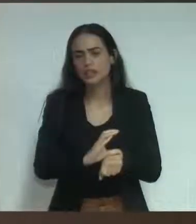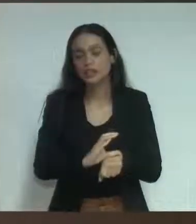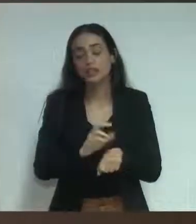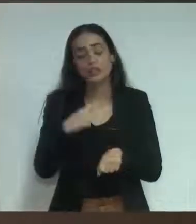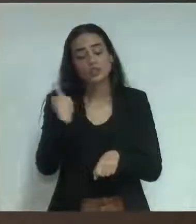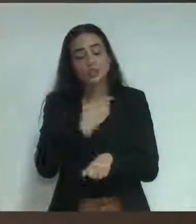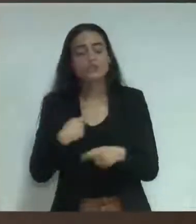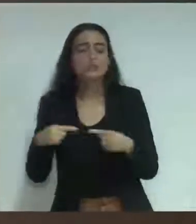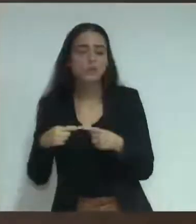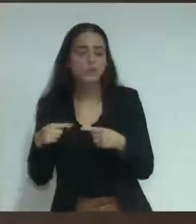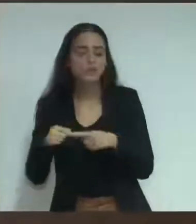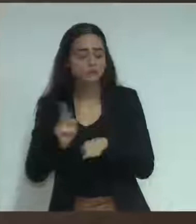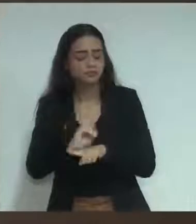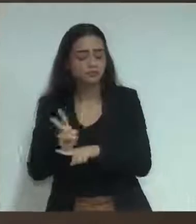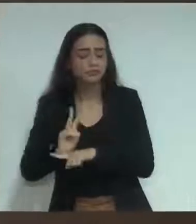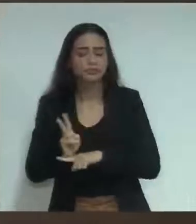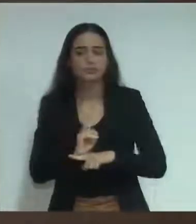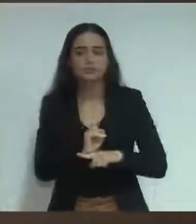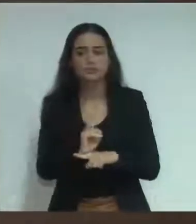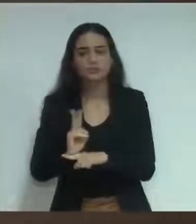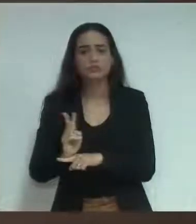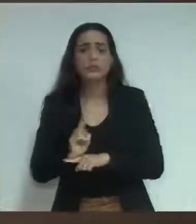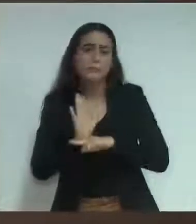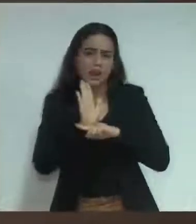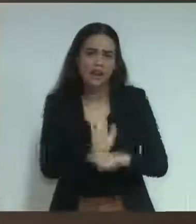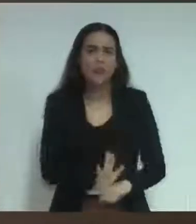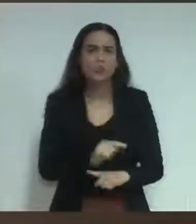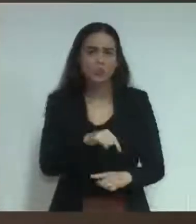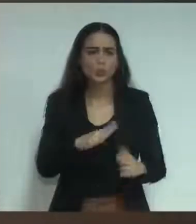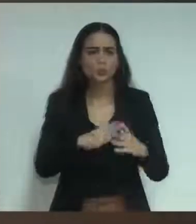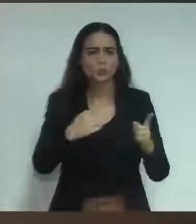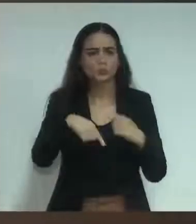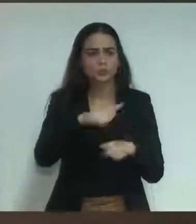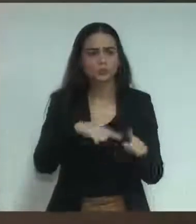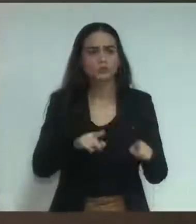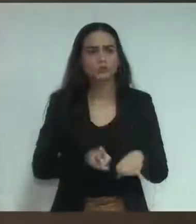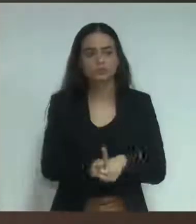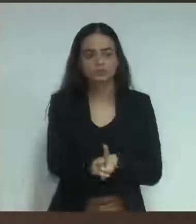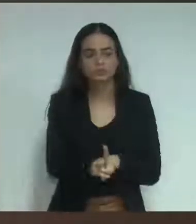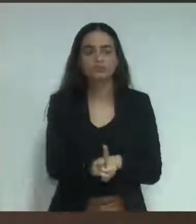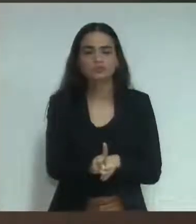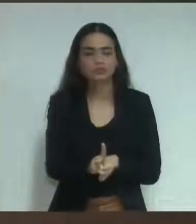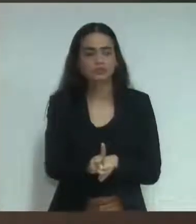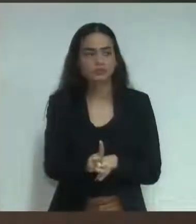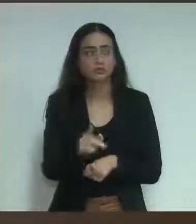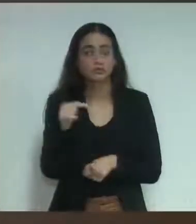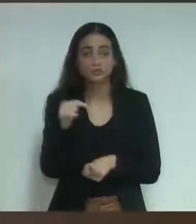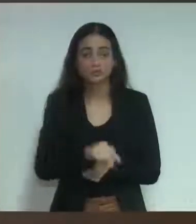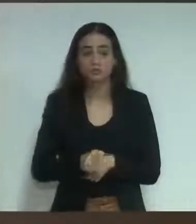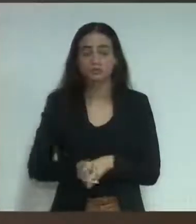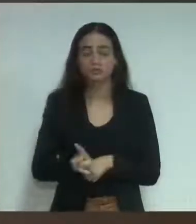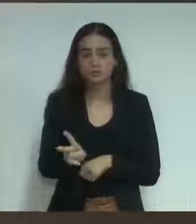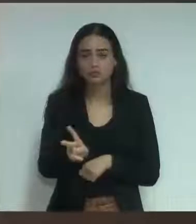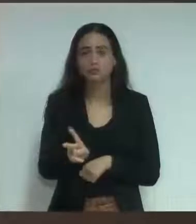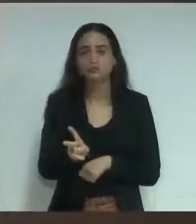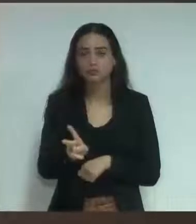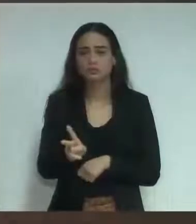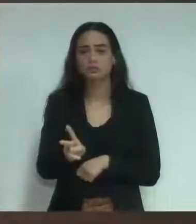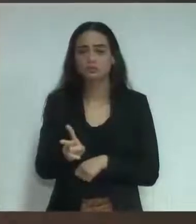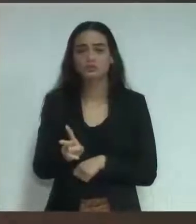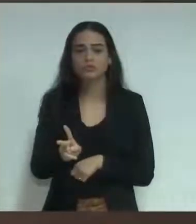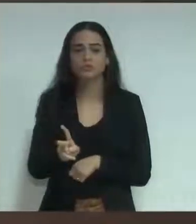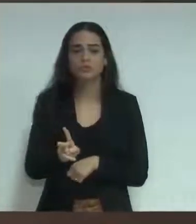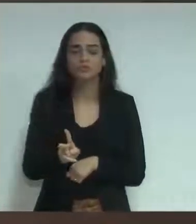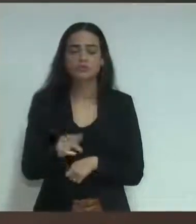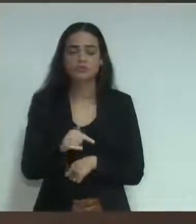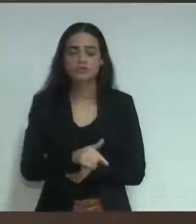acompanhada, fiscalizada até para o bem da própria entidade, para que ela continue a manter e ampliar a sua